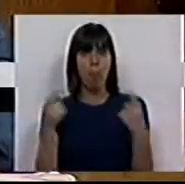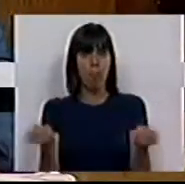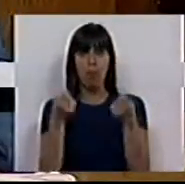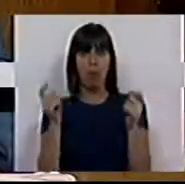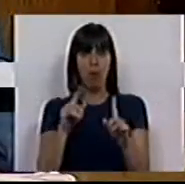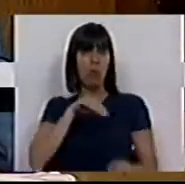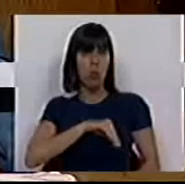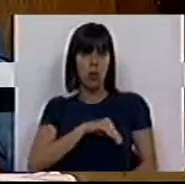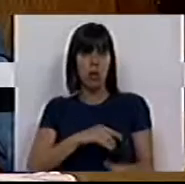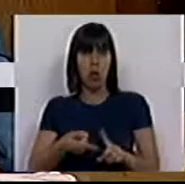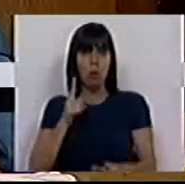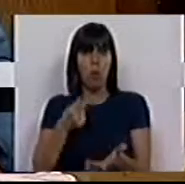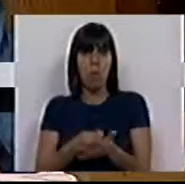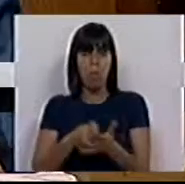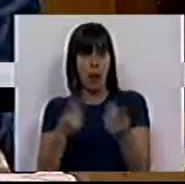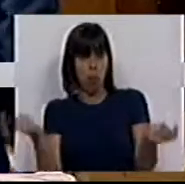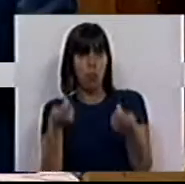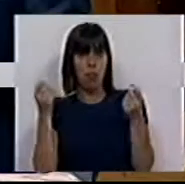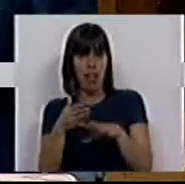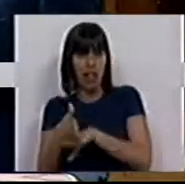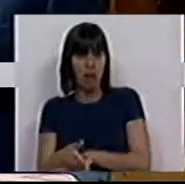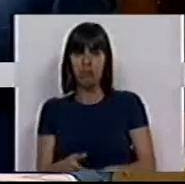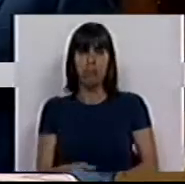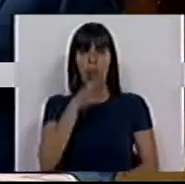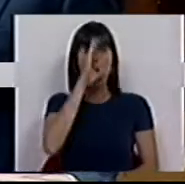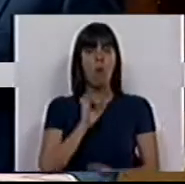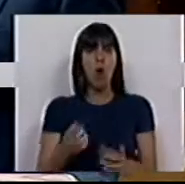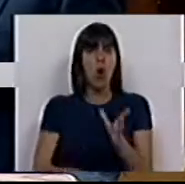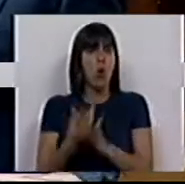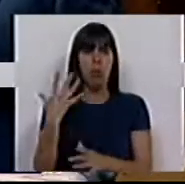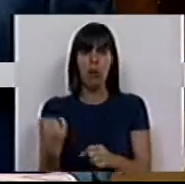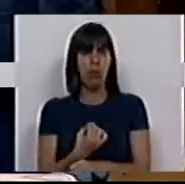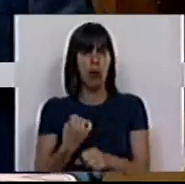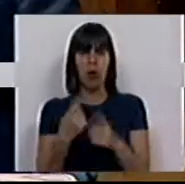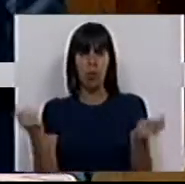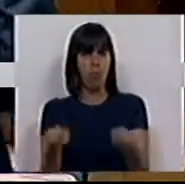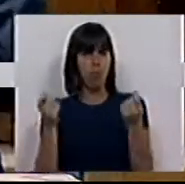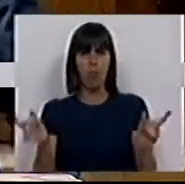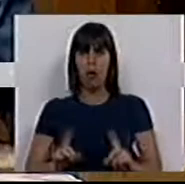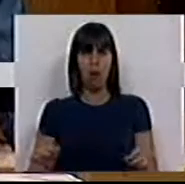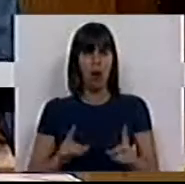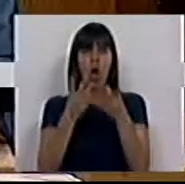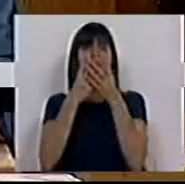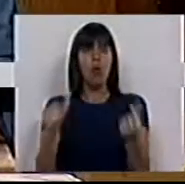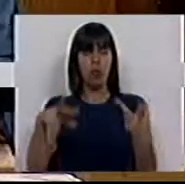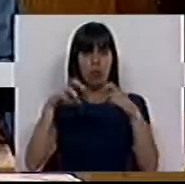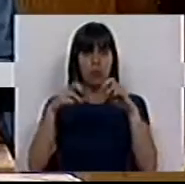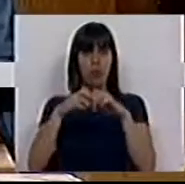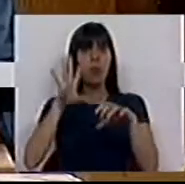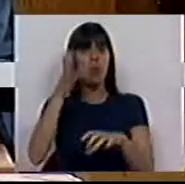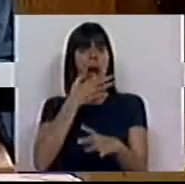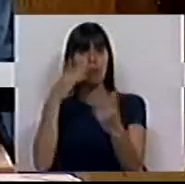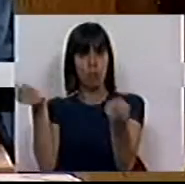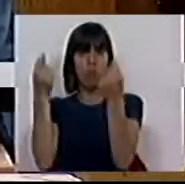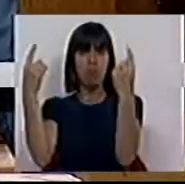Os salários não são pagos em propaganda. O Governo não cria empregos com propaganda e não resolve os problemas do